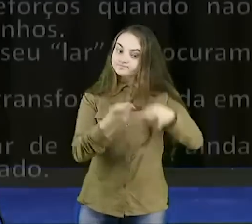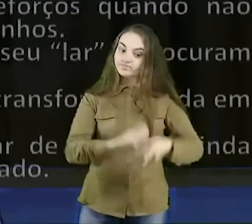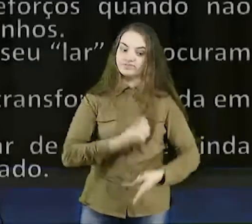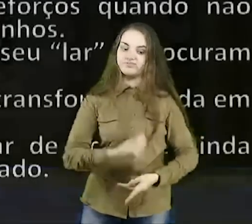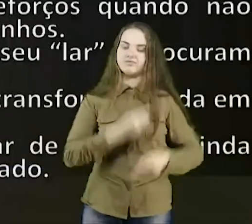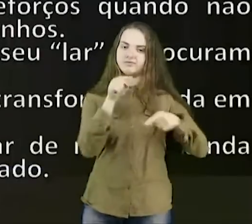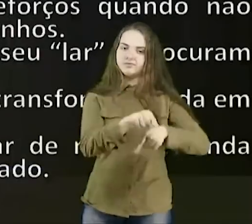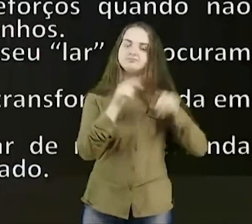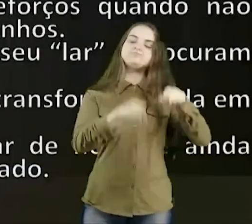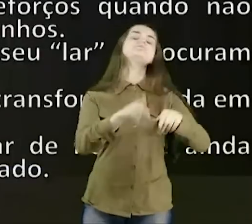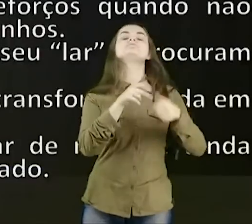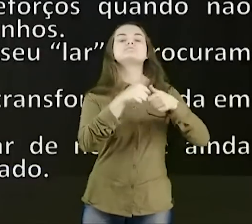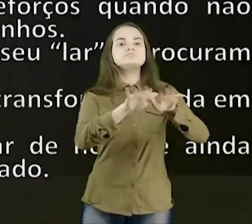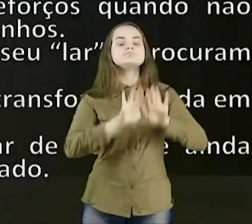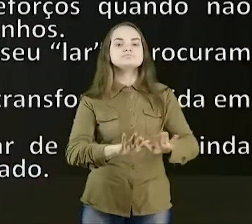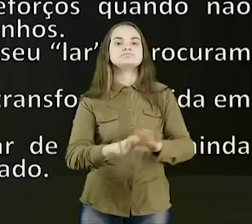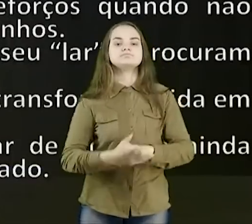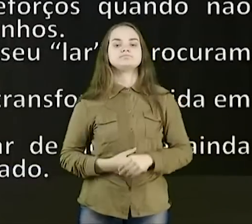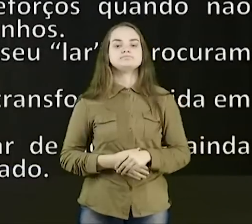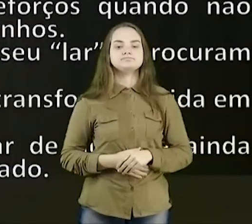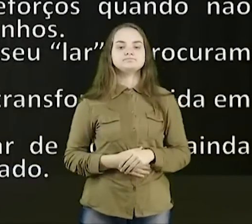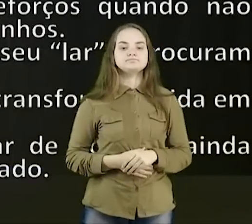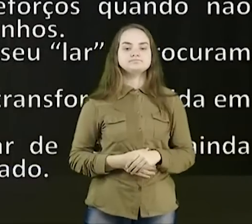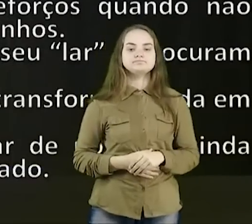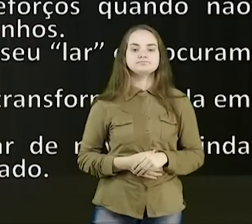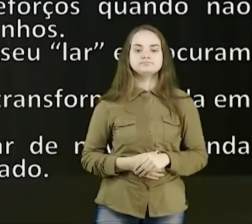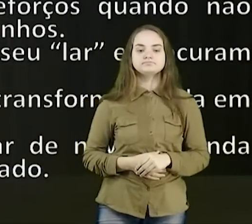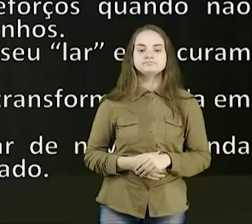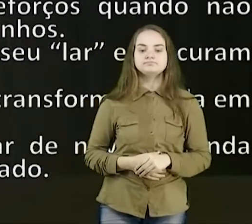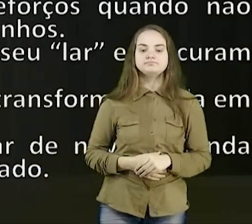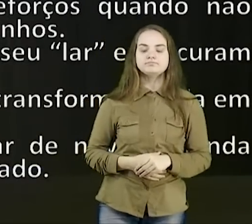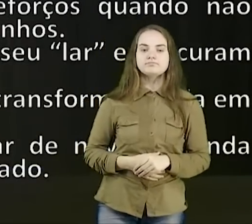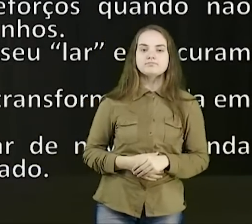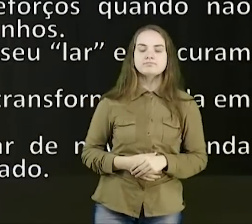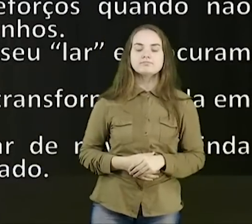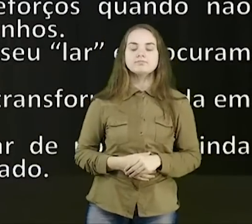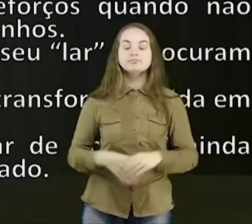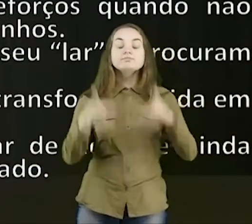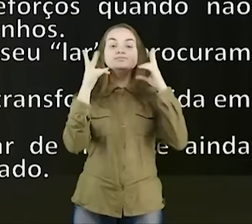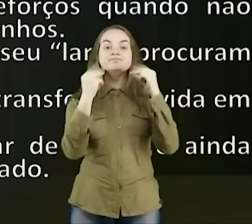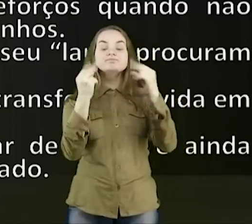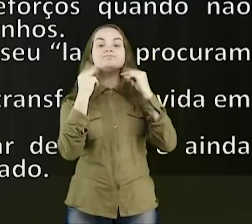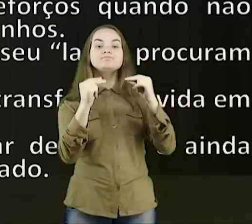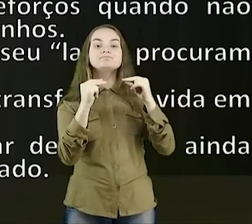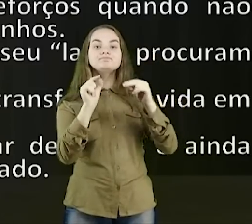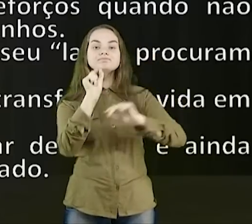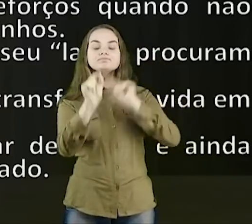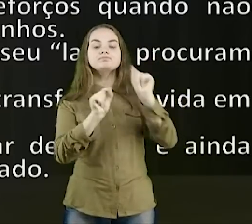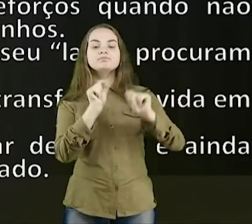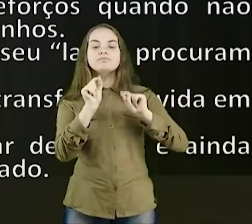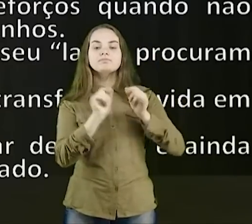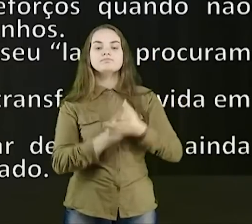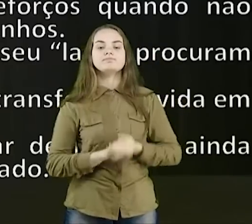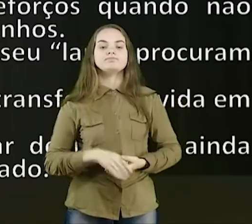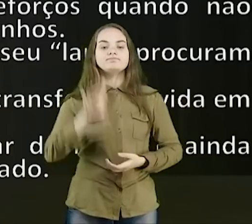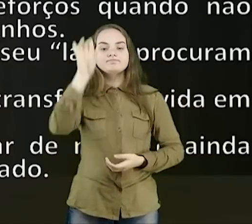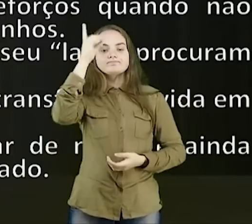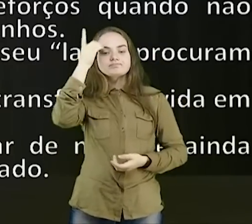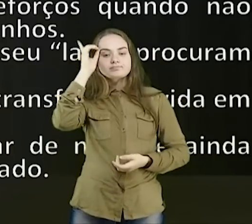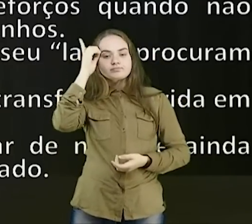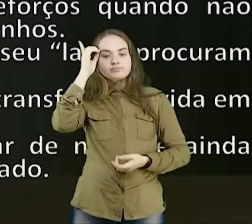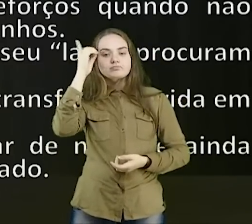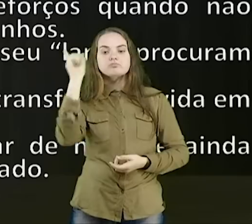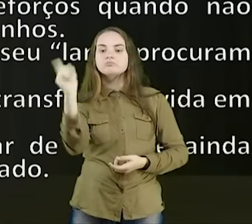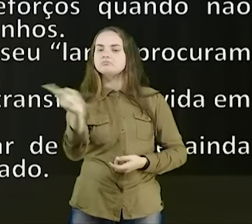piores do que os primeiros, então, o habitat, do espírito imundo, normalmente, demônios, não trabalham, nem